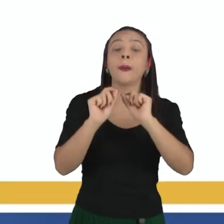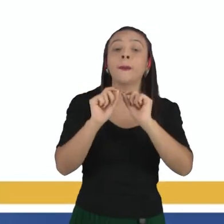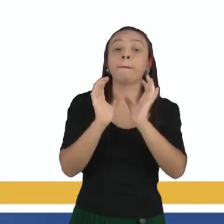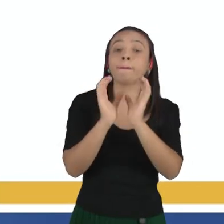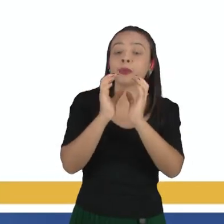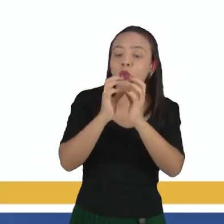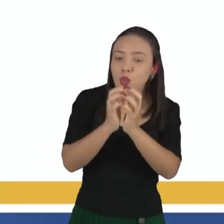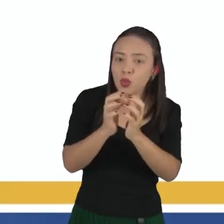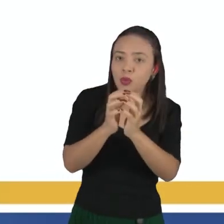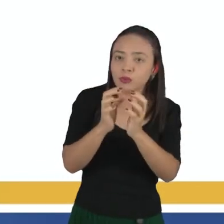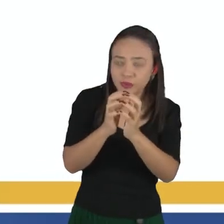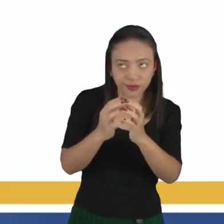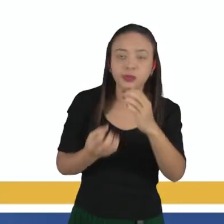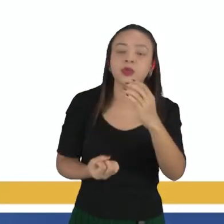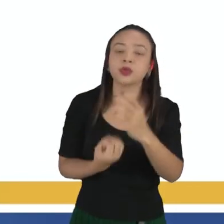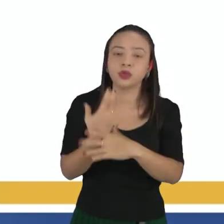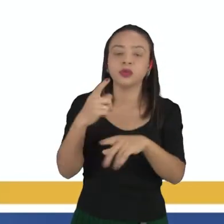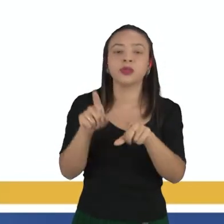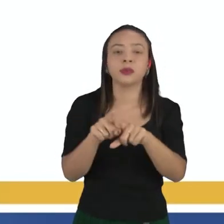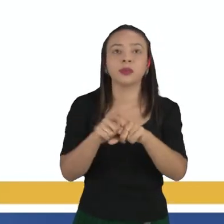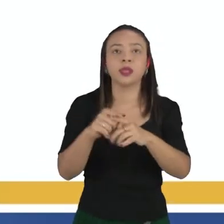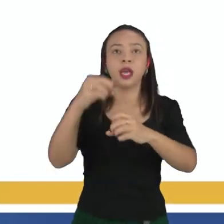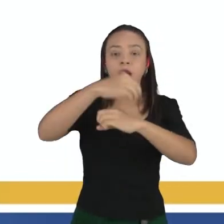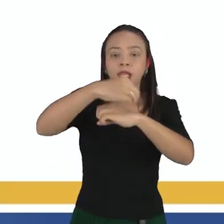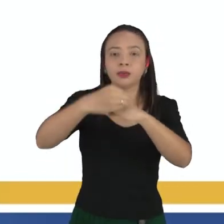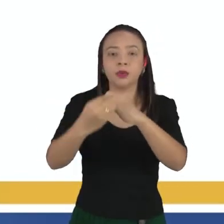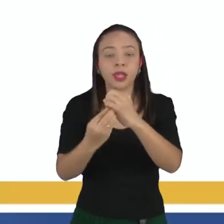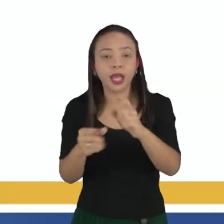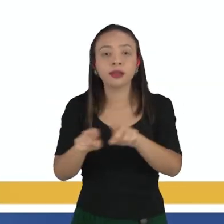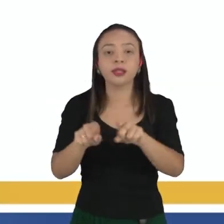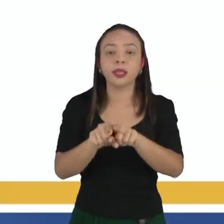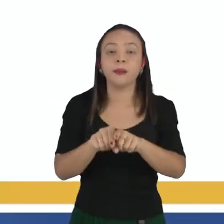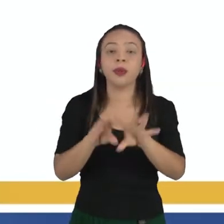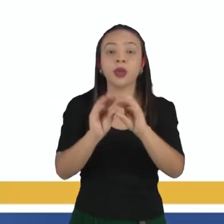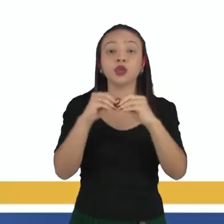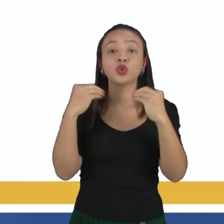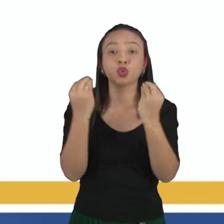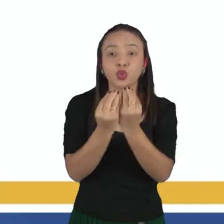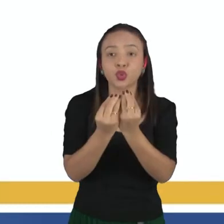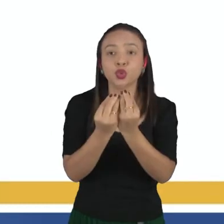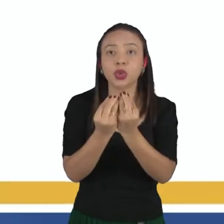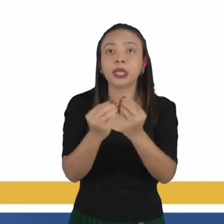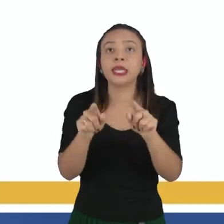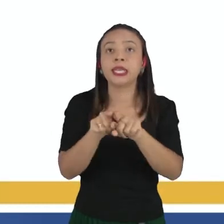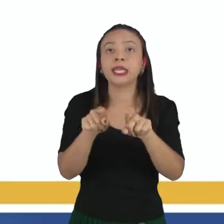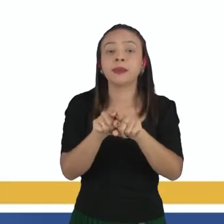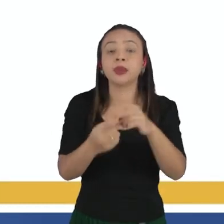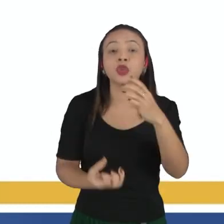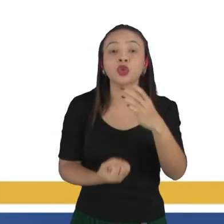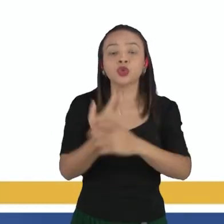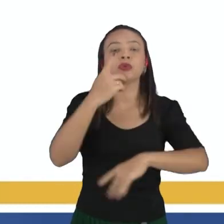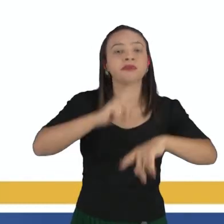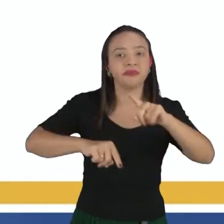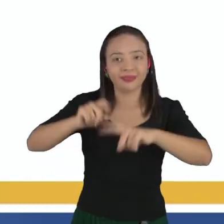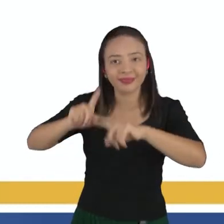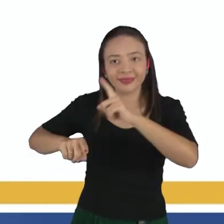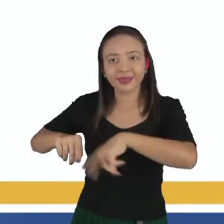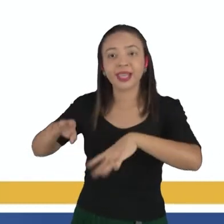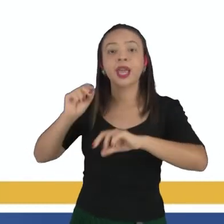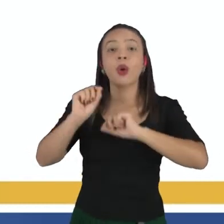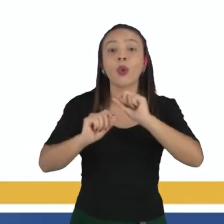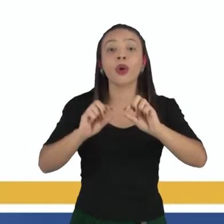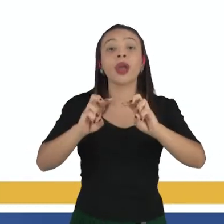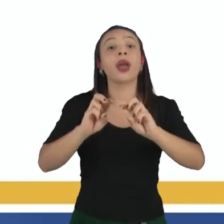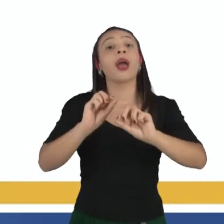união, vão formar as moléculas, as substâncias e a partir daí a gente tem os objetos, que é a